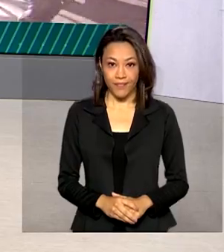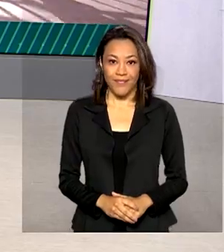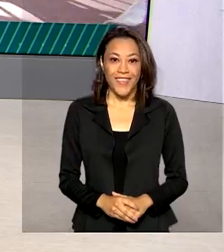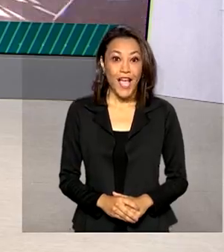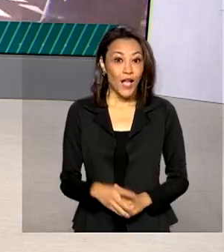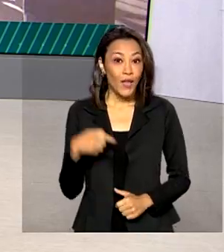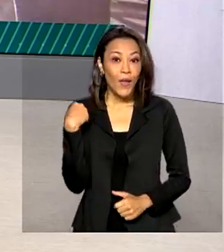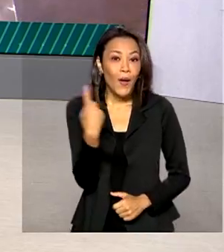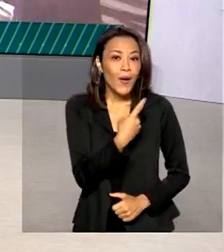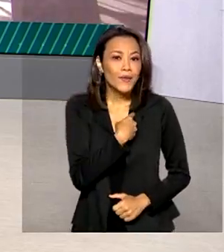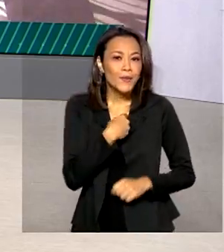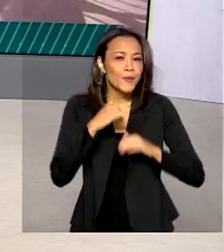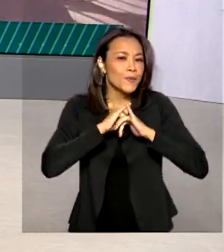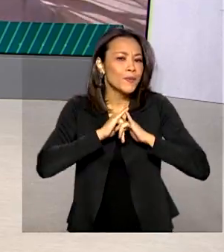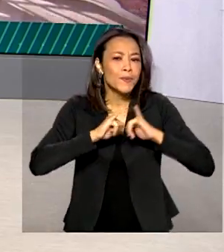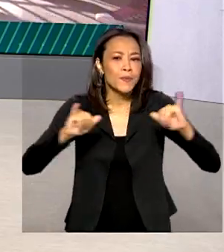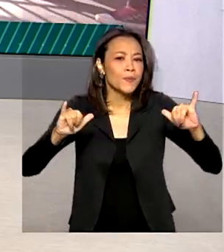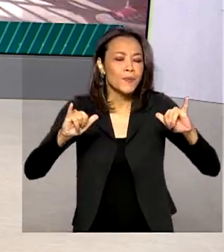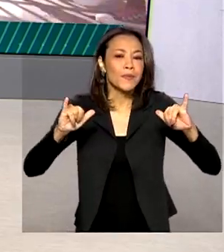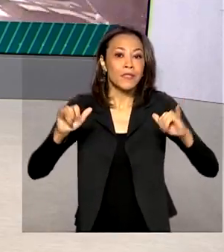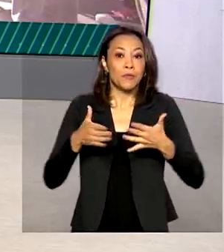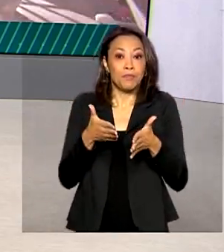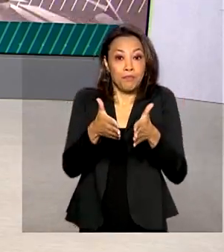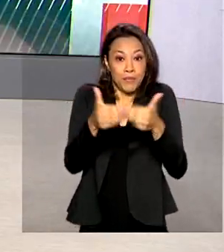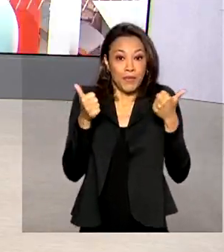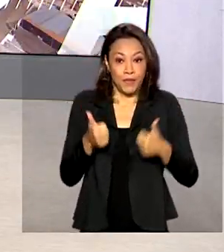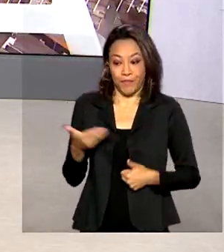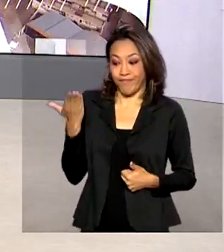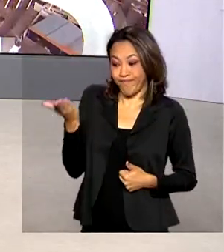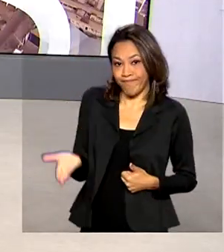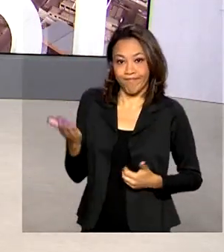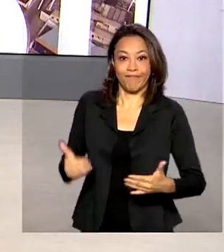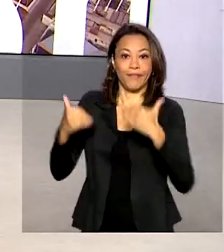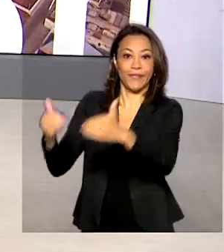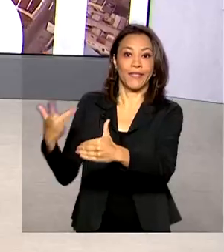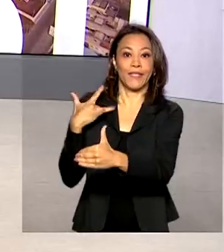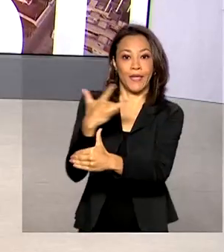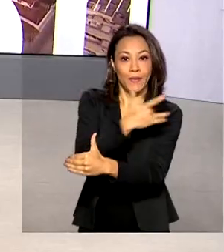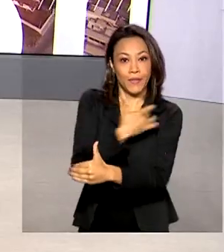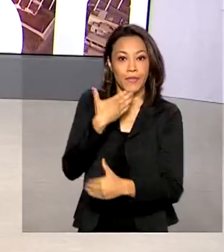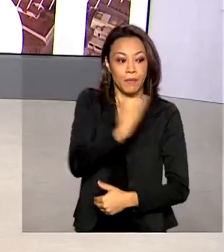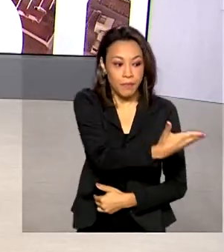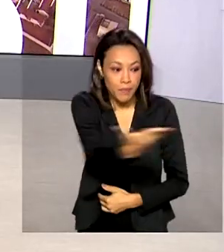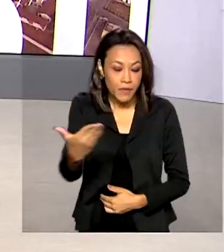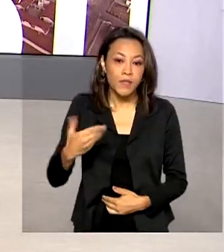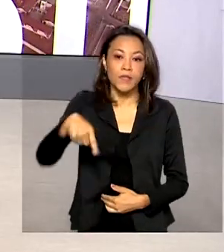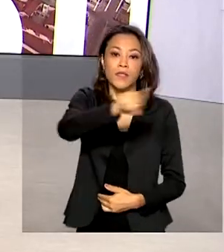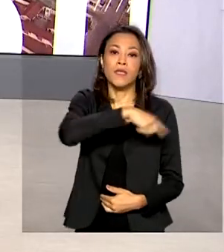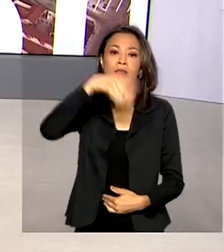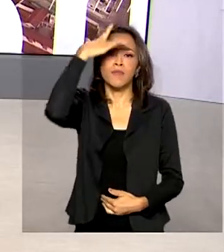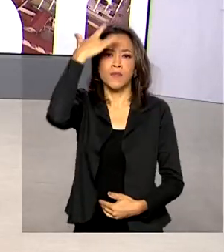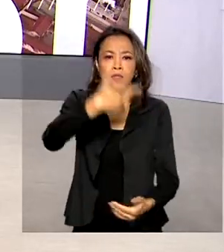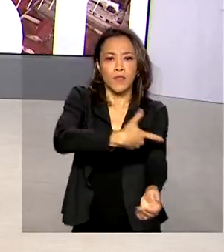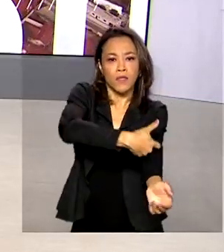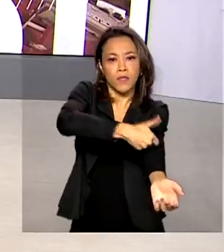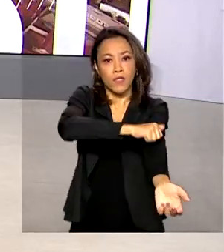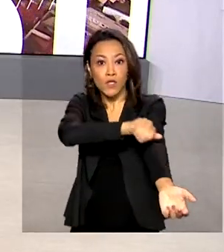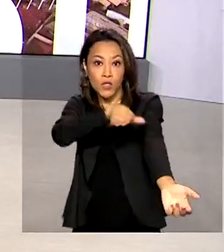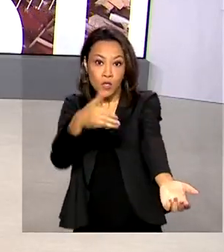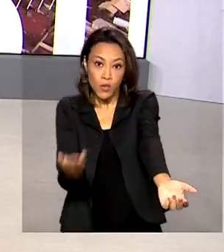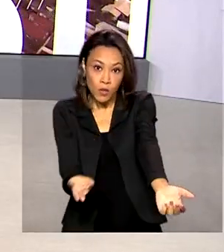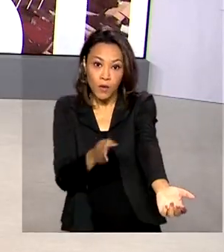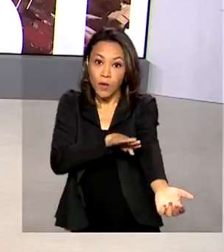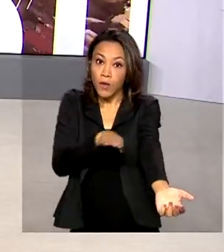A gente começa falando do apelo que o Ministério da Saúde está fazendo aos doadores de sangue. A intenção é que façam as doações